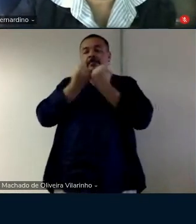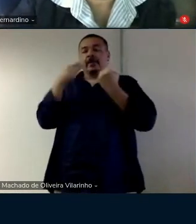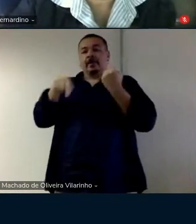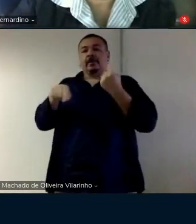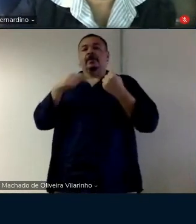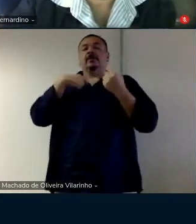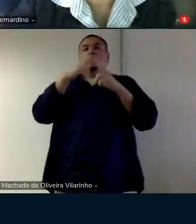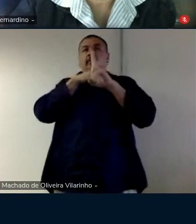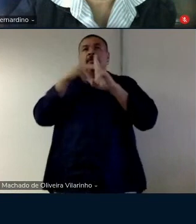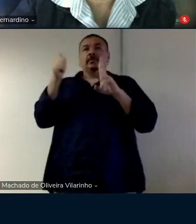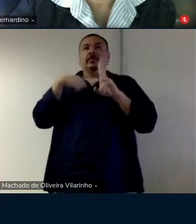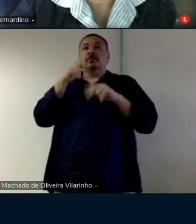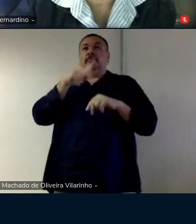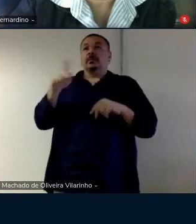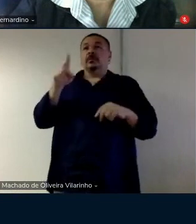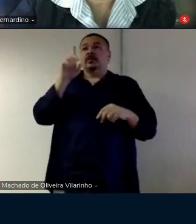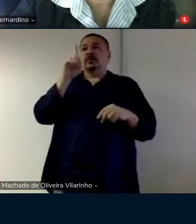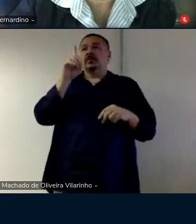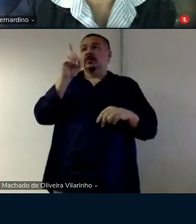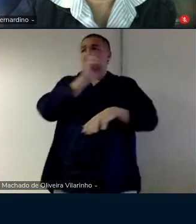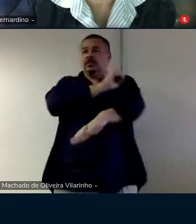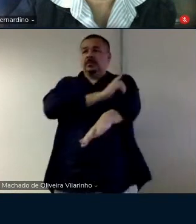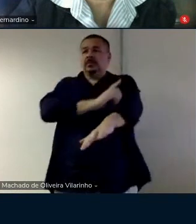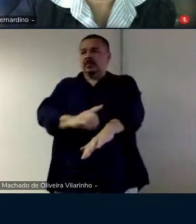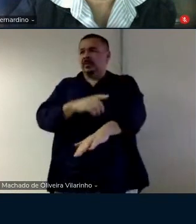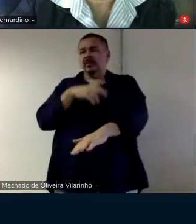UB a professora Daniela falou